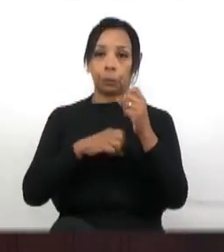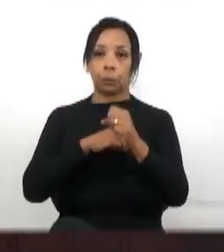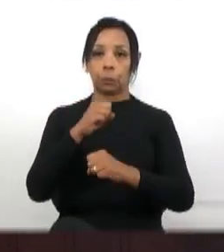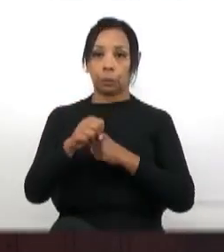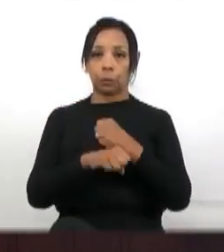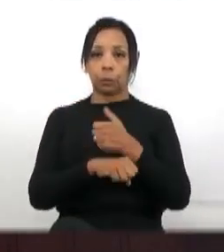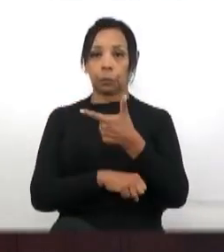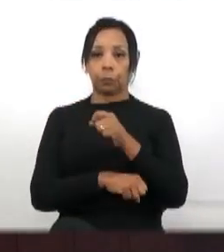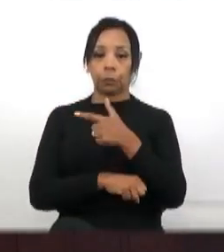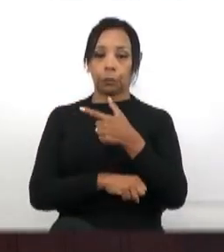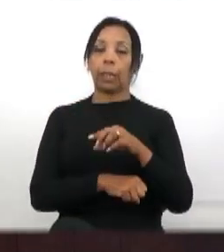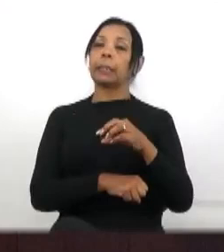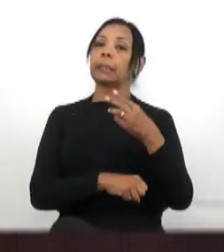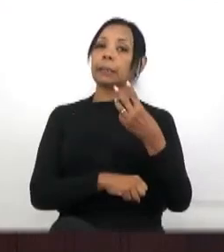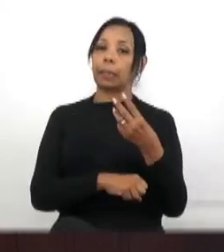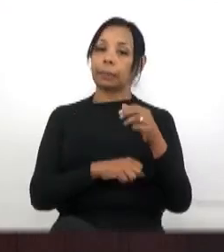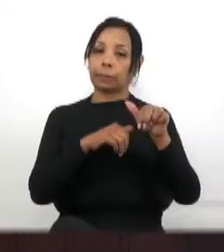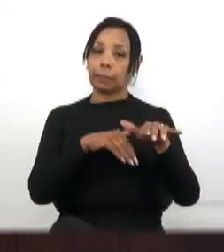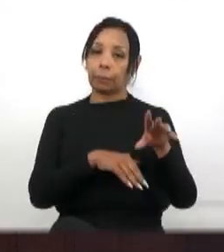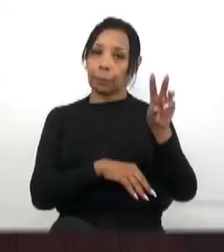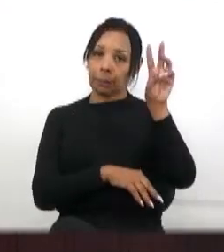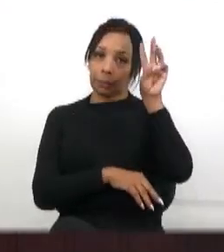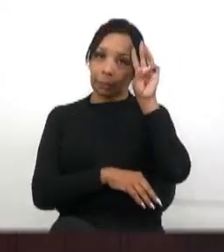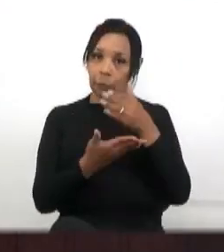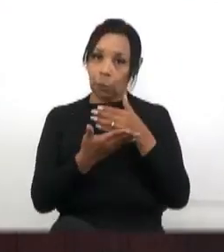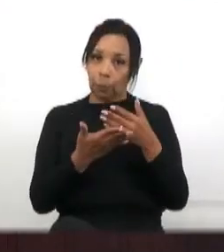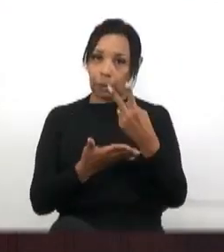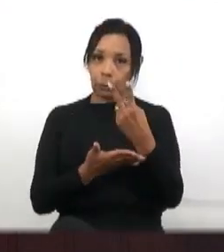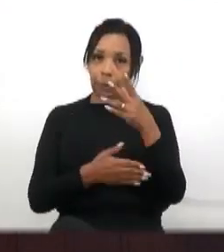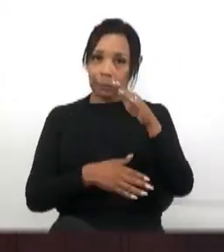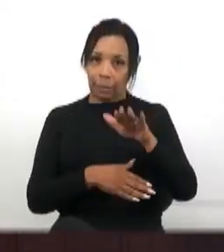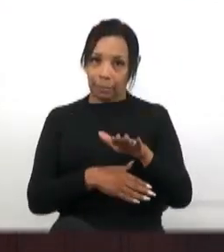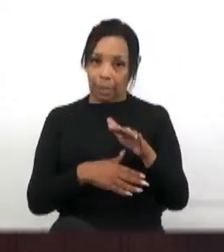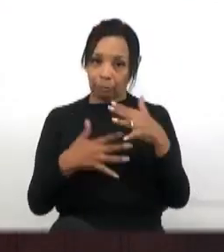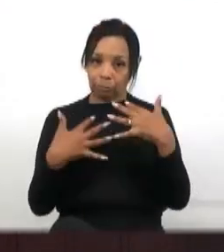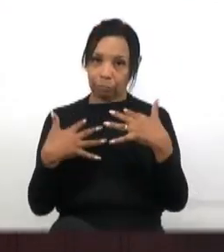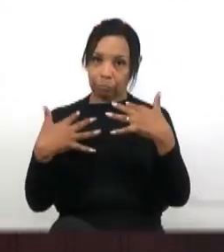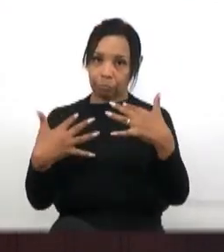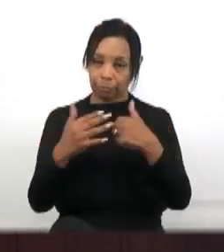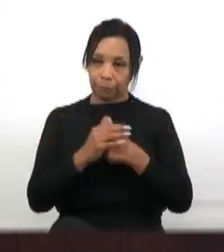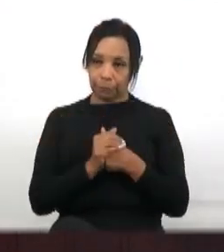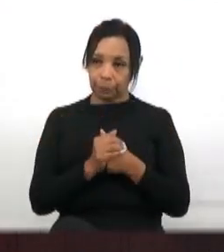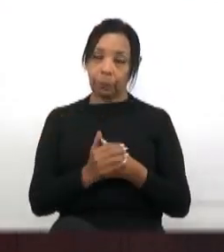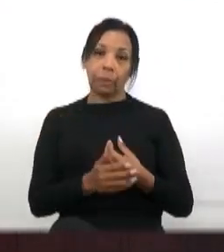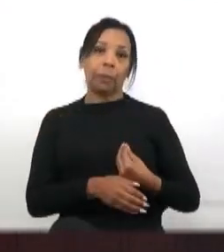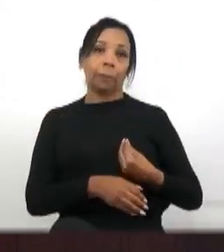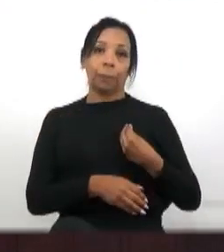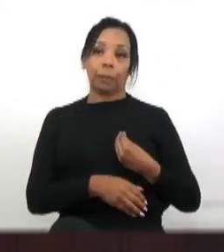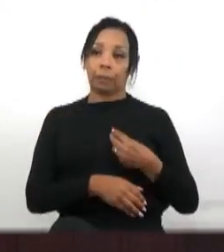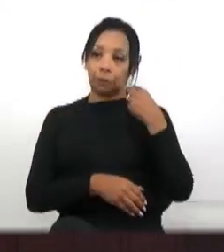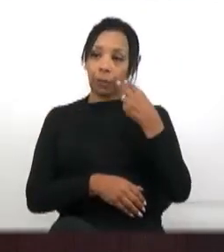setembro, terça-feira a partir das 14h neste plenário. Registro de presença dos vereadores.